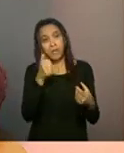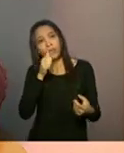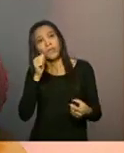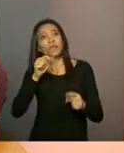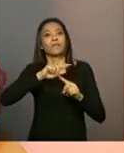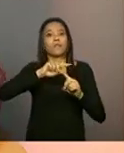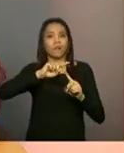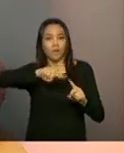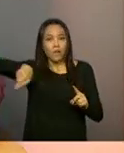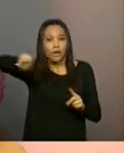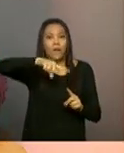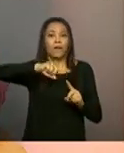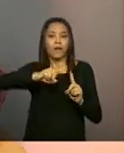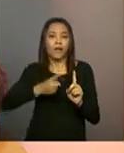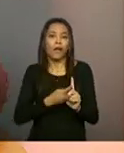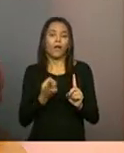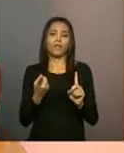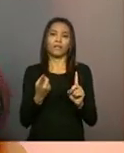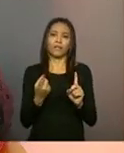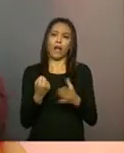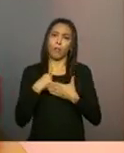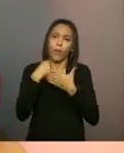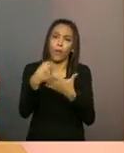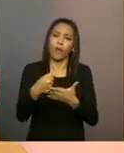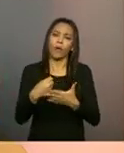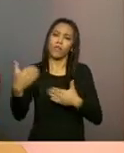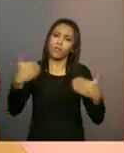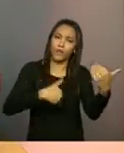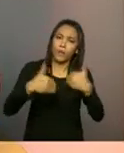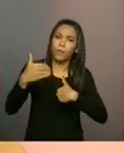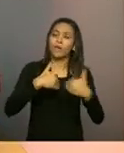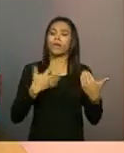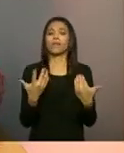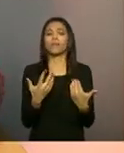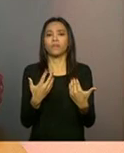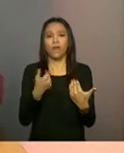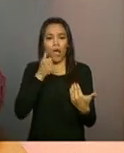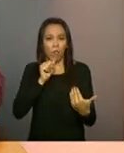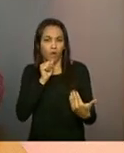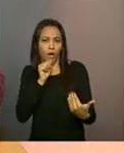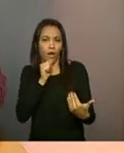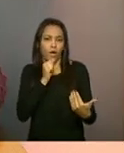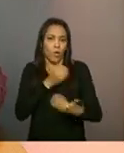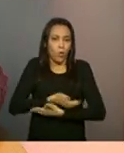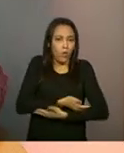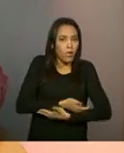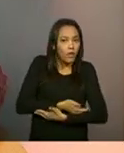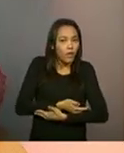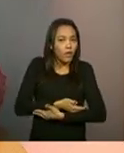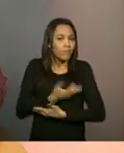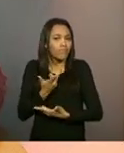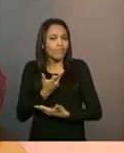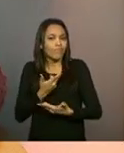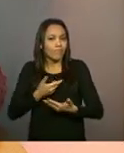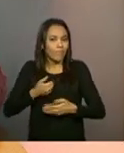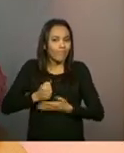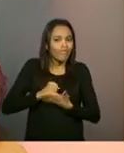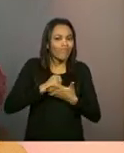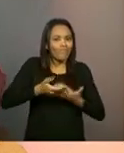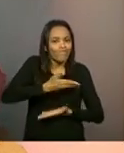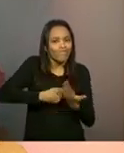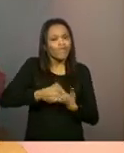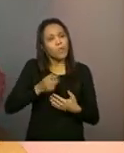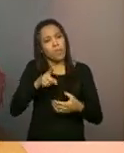articulem, criem vínculos, se apoiem, fortalecer o vínculo entre a mãe e o bebê. Se isso for um dos objetivos, pode ser